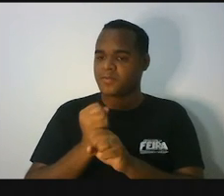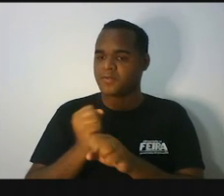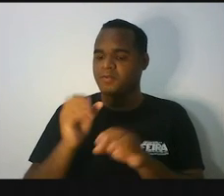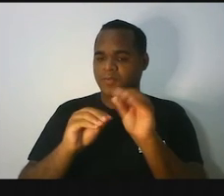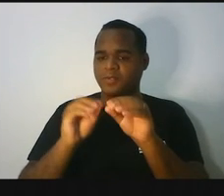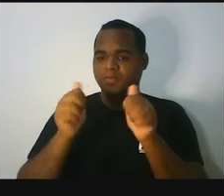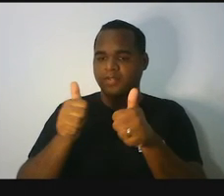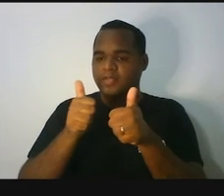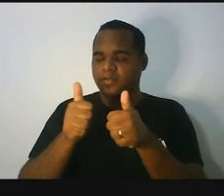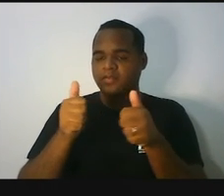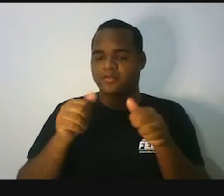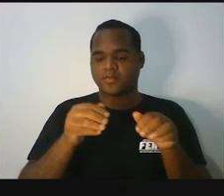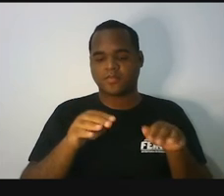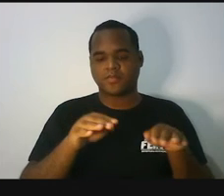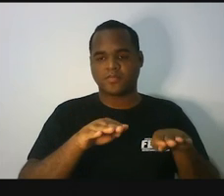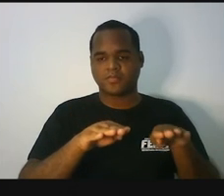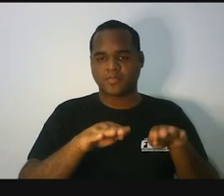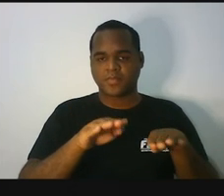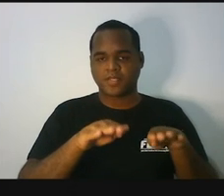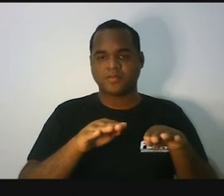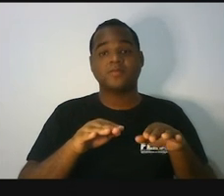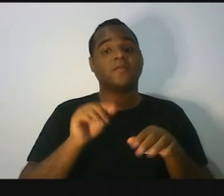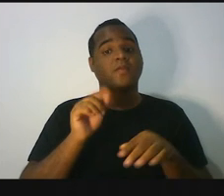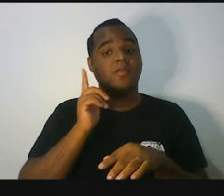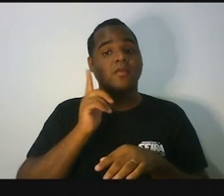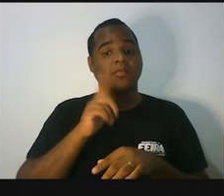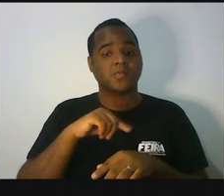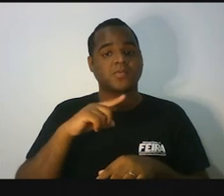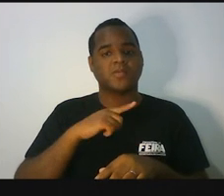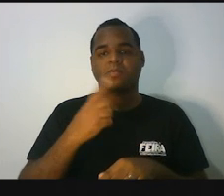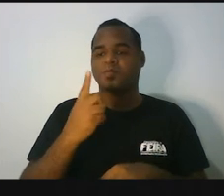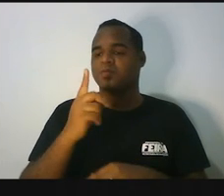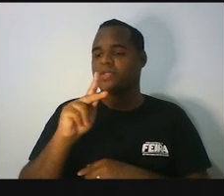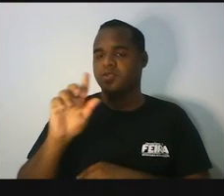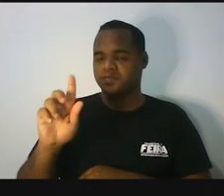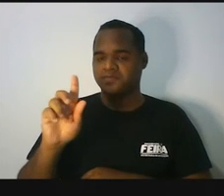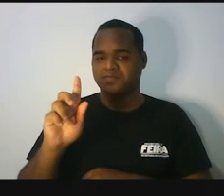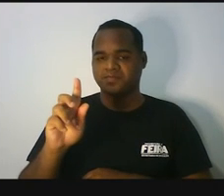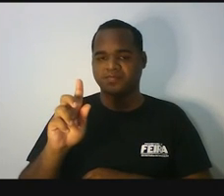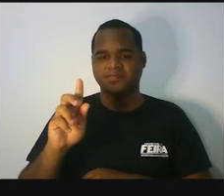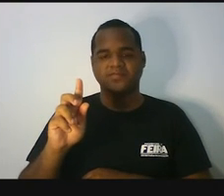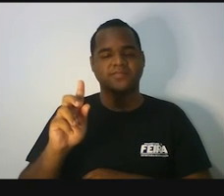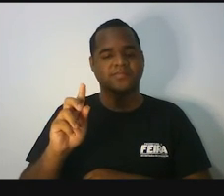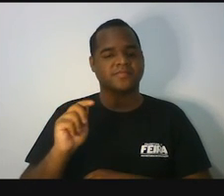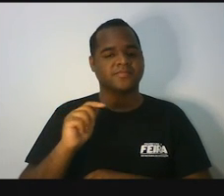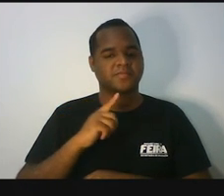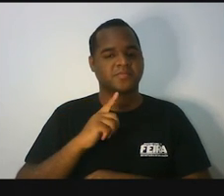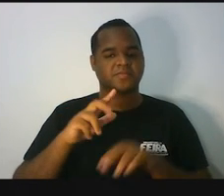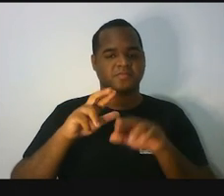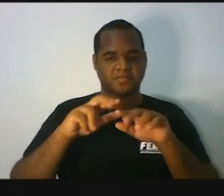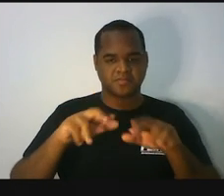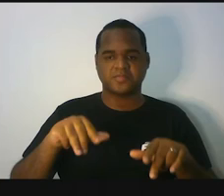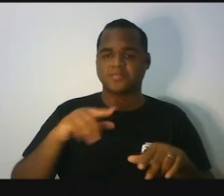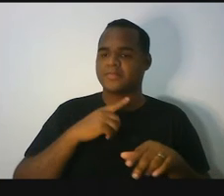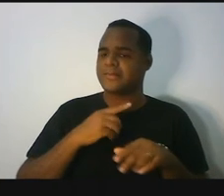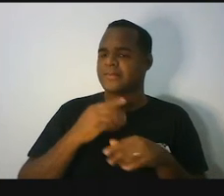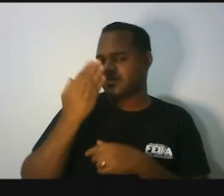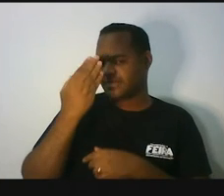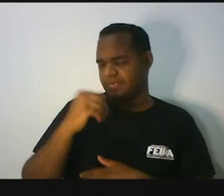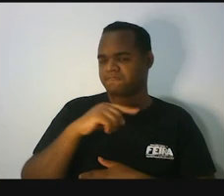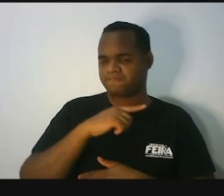nesse prato vai ter um quilo certo? Então com base nesses dados né? Sabendo que